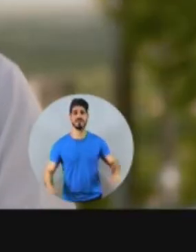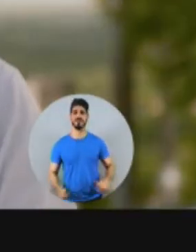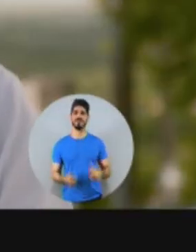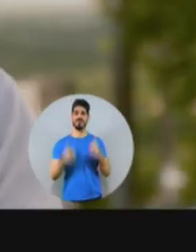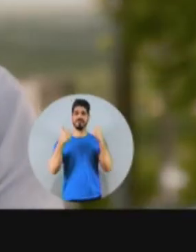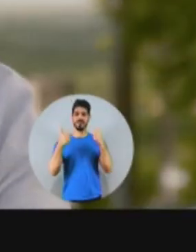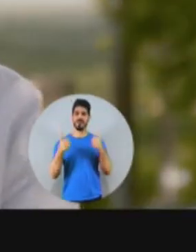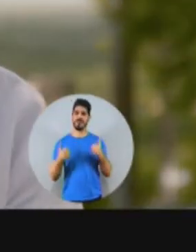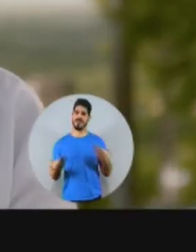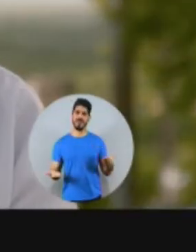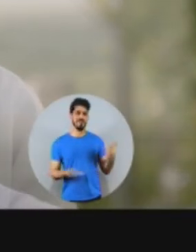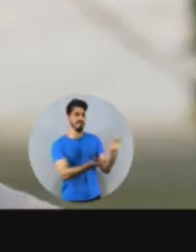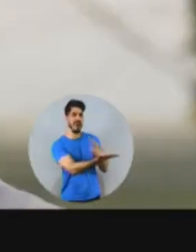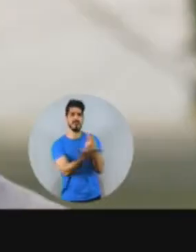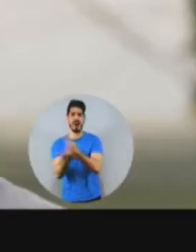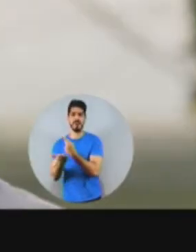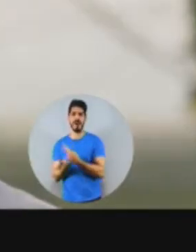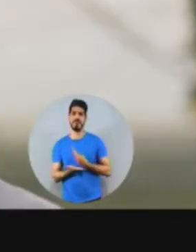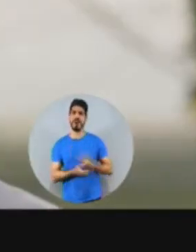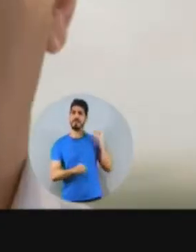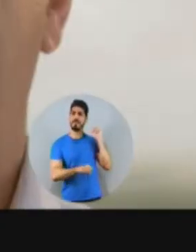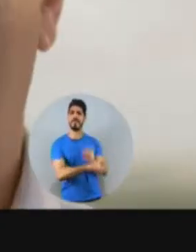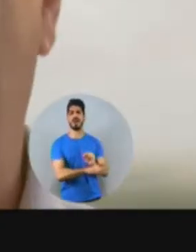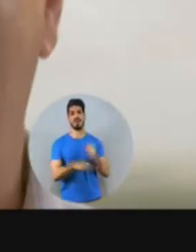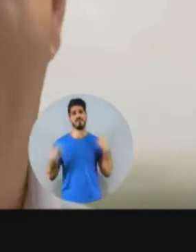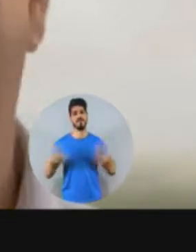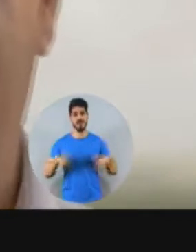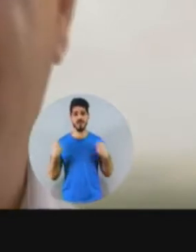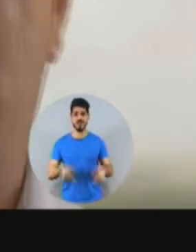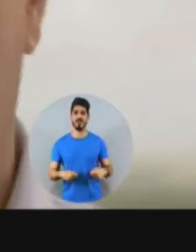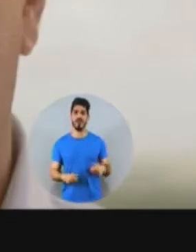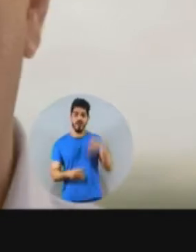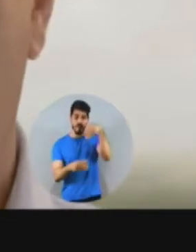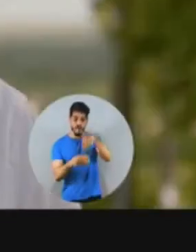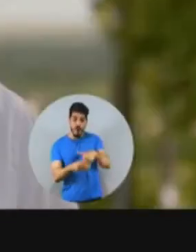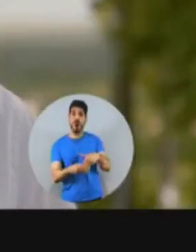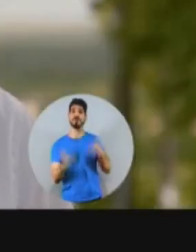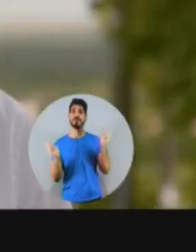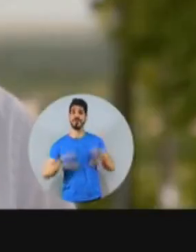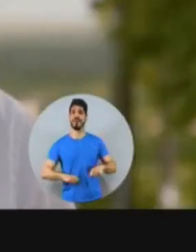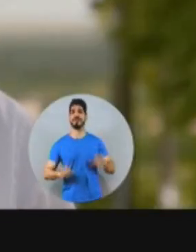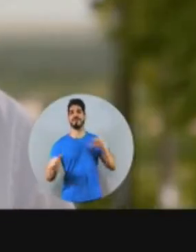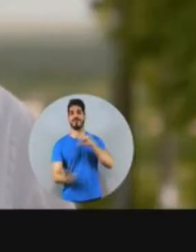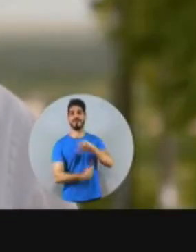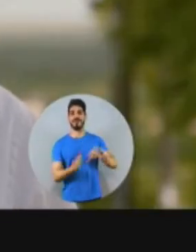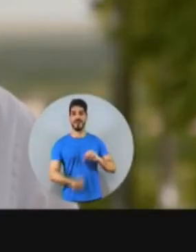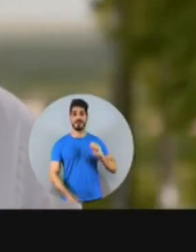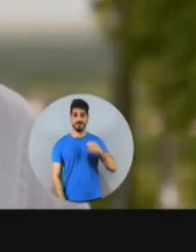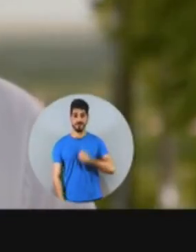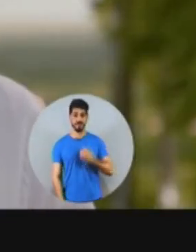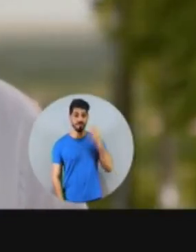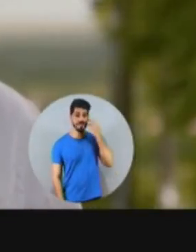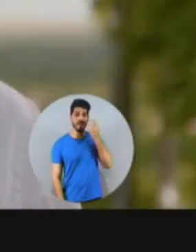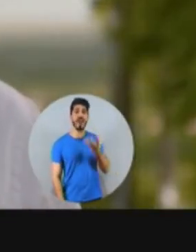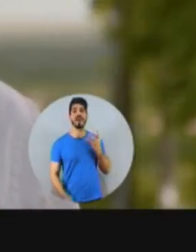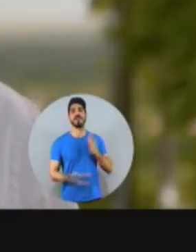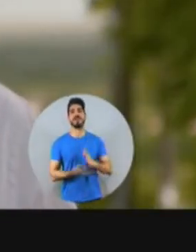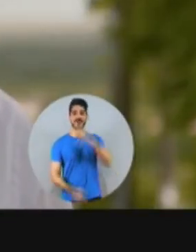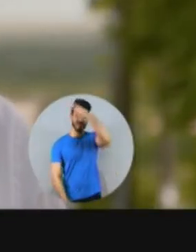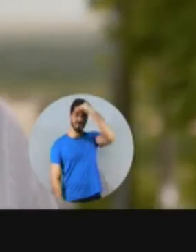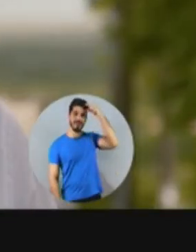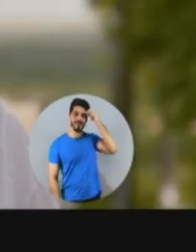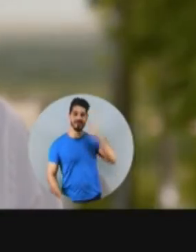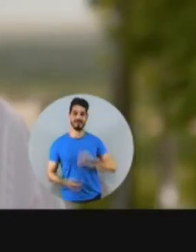só se preocupa com o que sai na foto. Isso está errado. Vamos dar um basta nisso tudo. Seu voto pode fazer isso. Eu sou o João